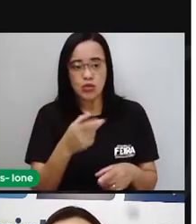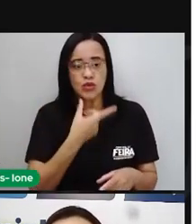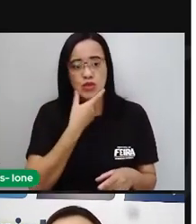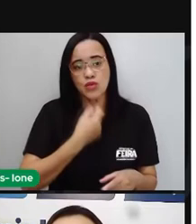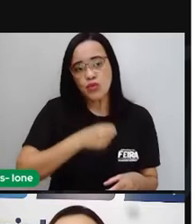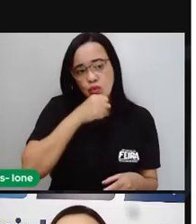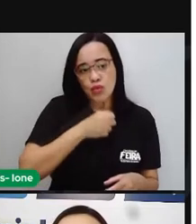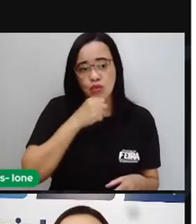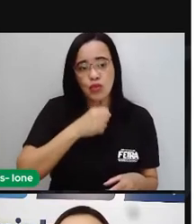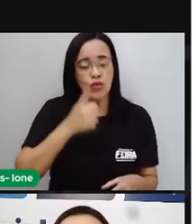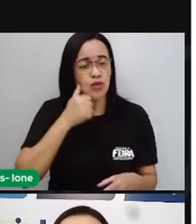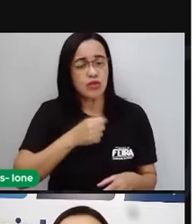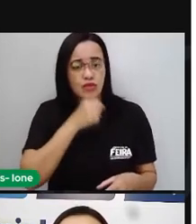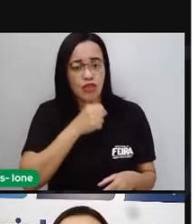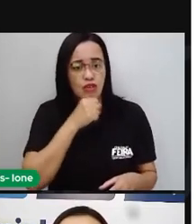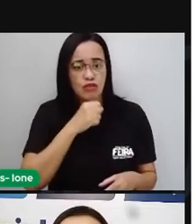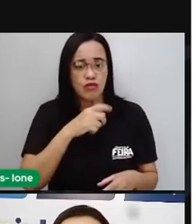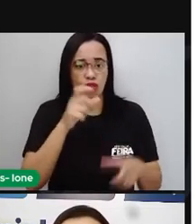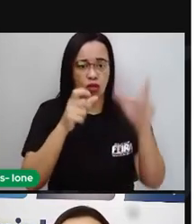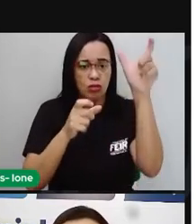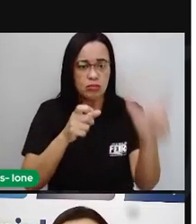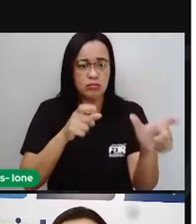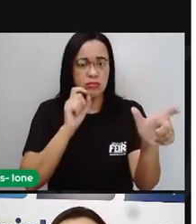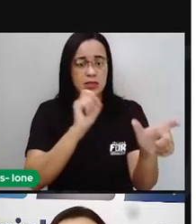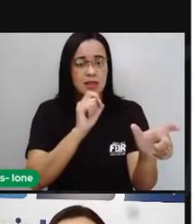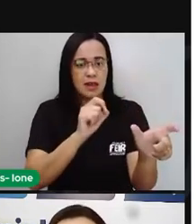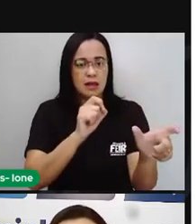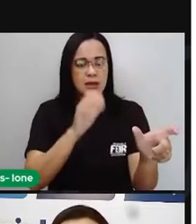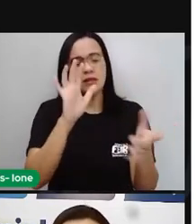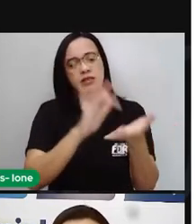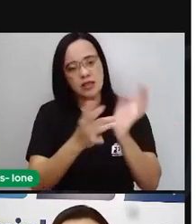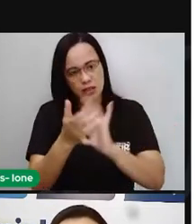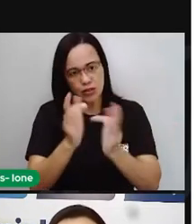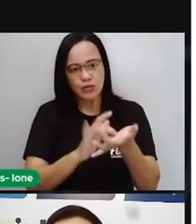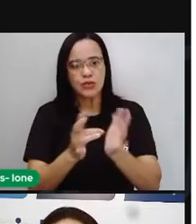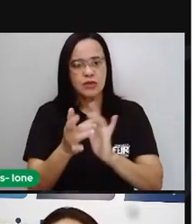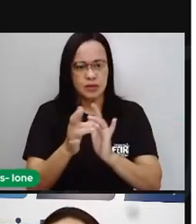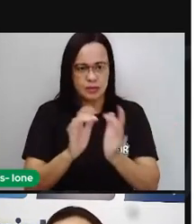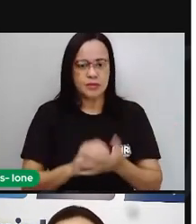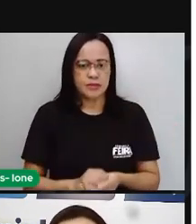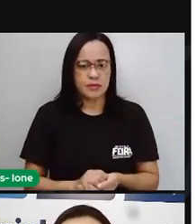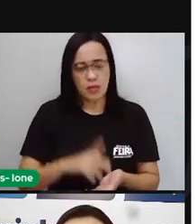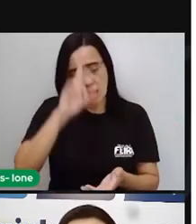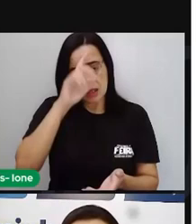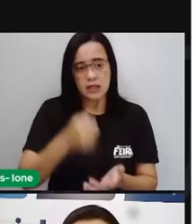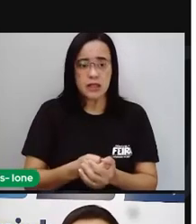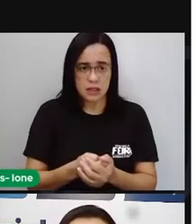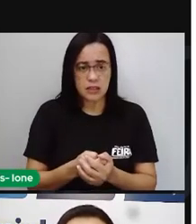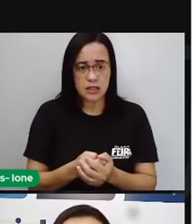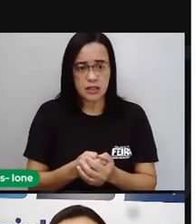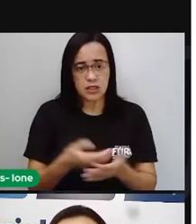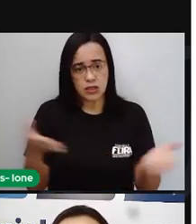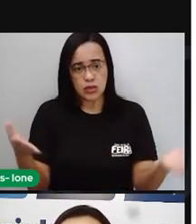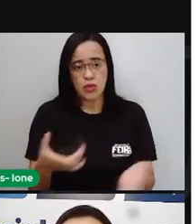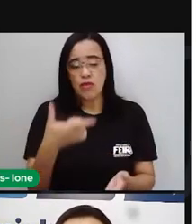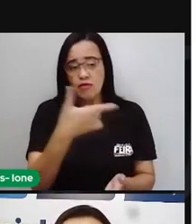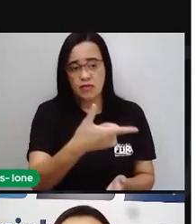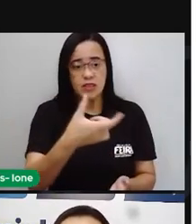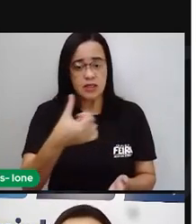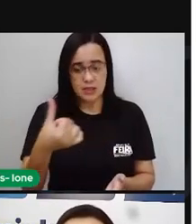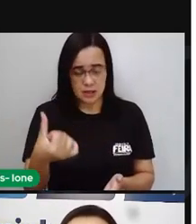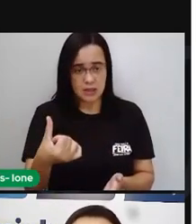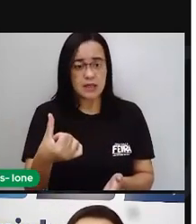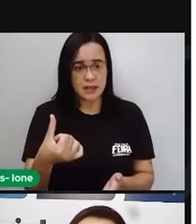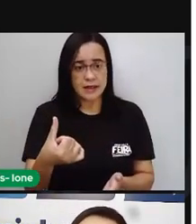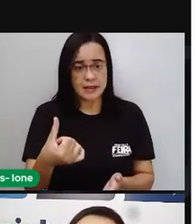aí pra Jesus, Jesus, se decidiu nesse dia, né? Se comemorava em dias diferentes aí ou em dias que